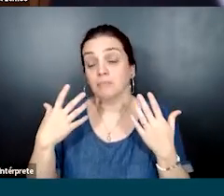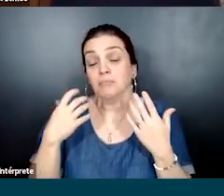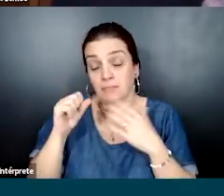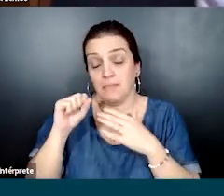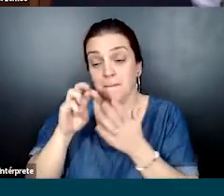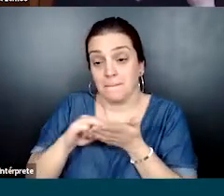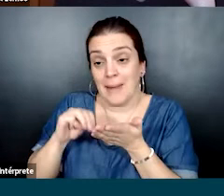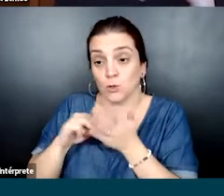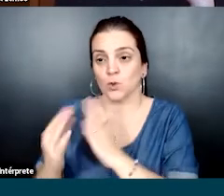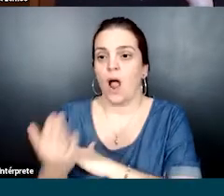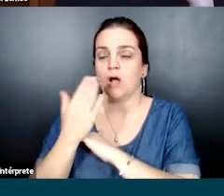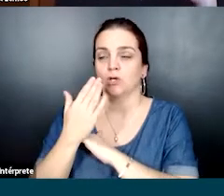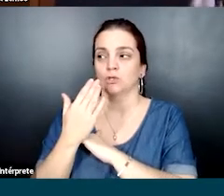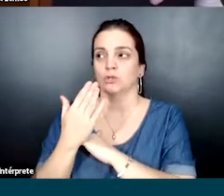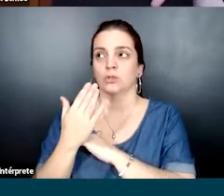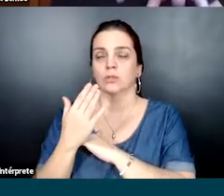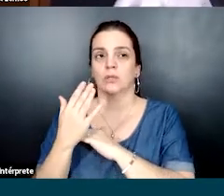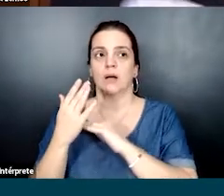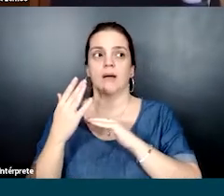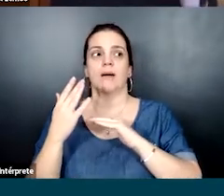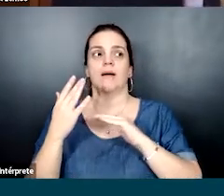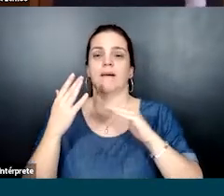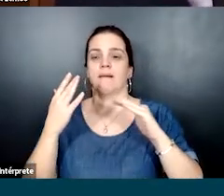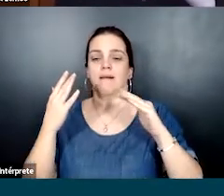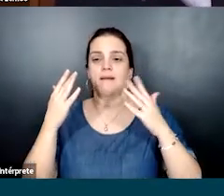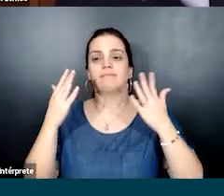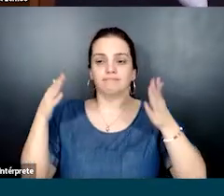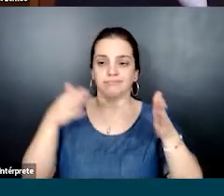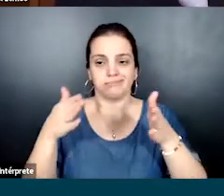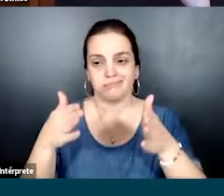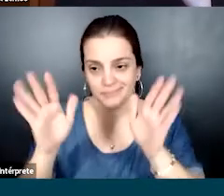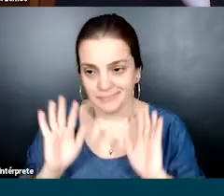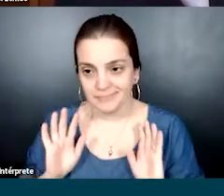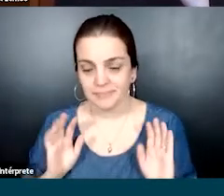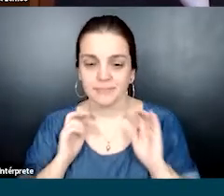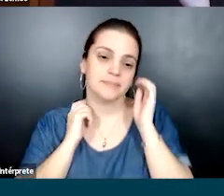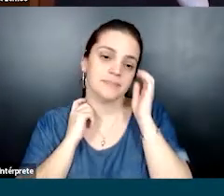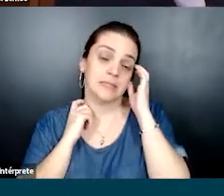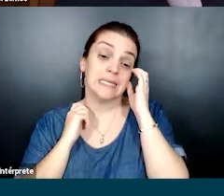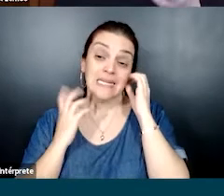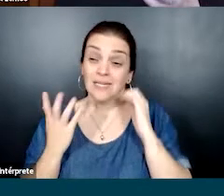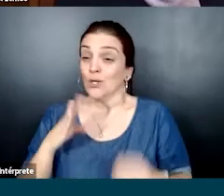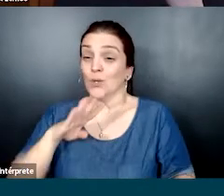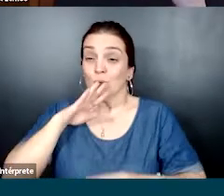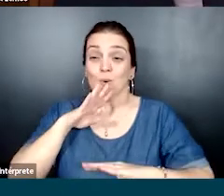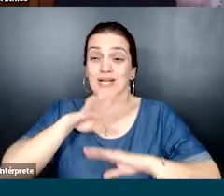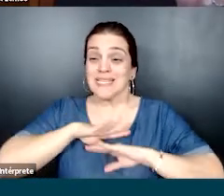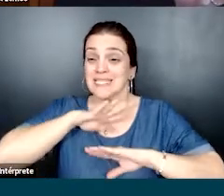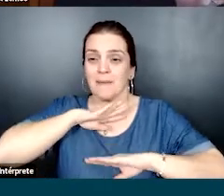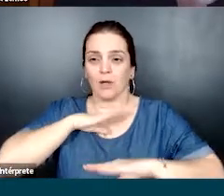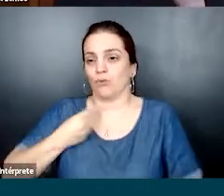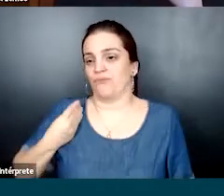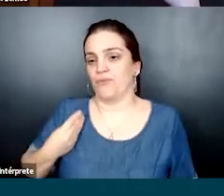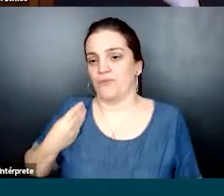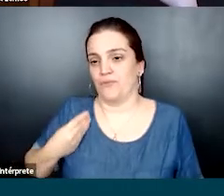O método surge mesmo como uma mão ali que se aproxima para ajudar a gente, né? E o fato é, né? O conhecimento, ele é